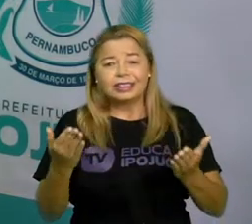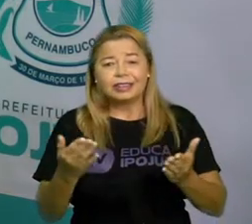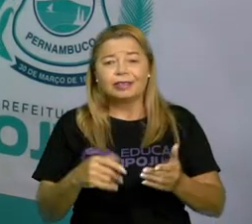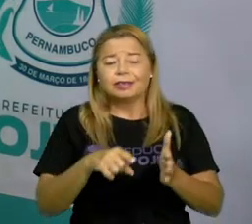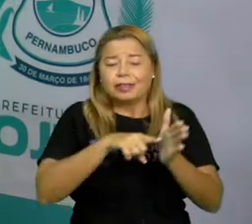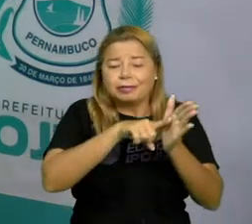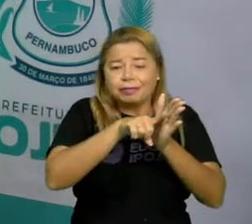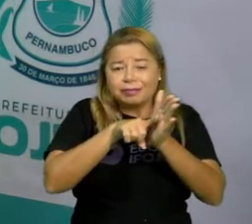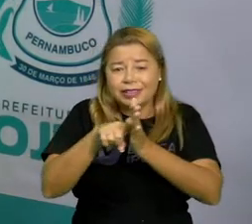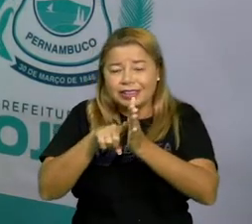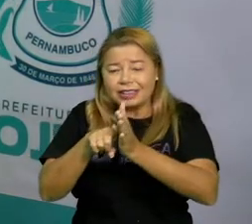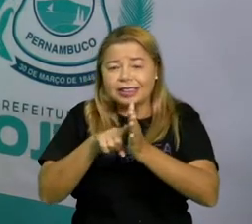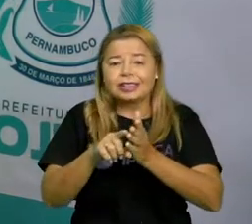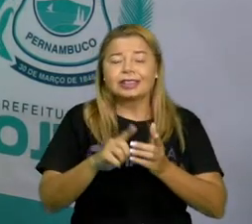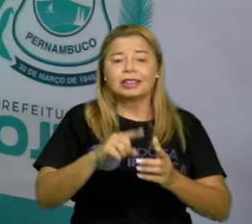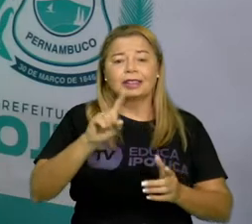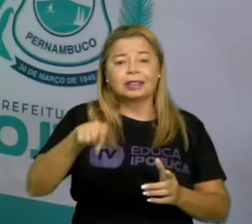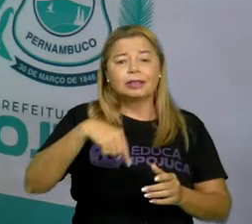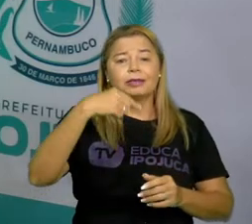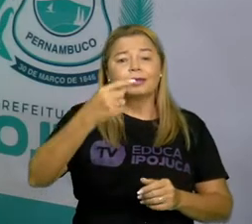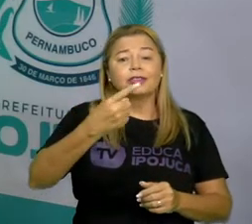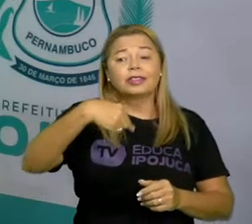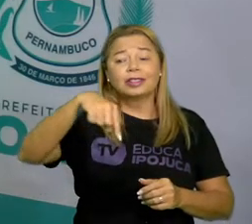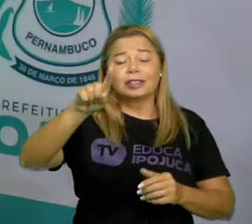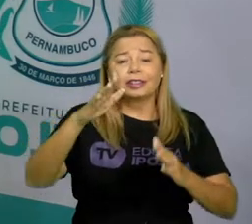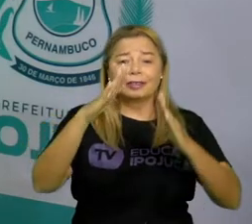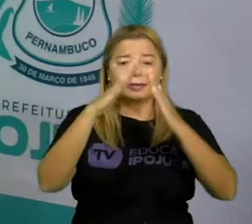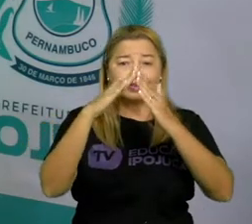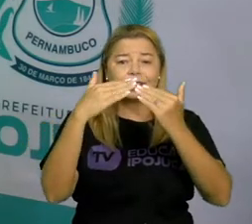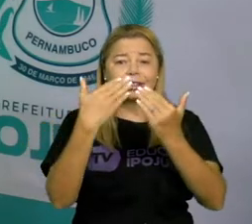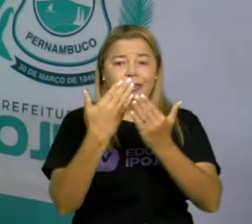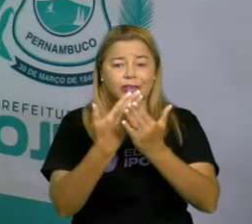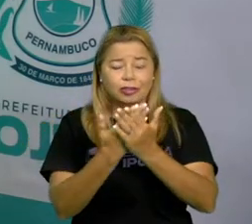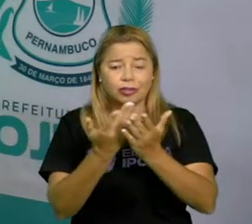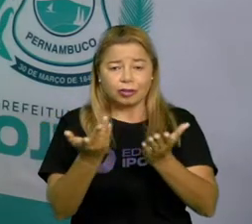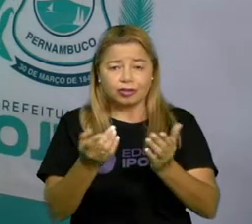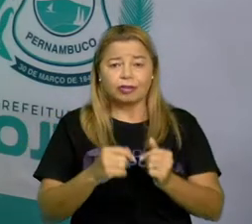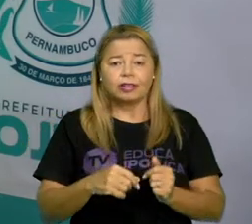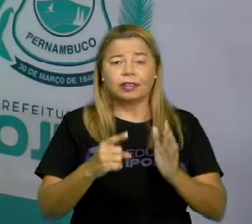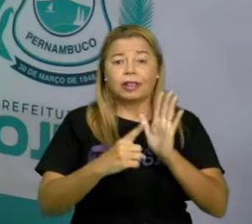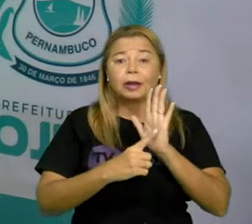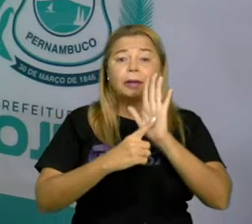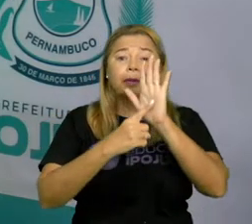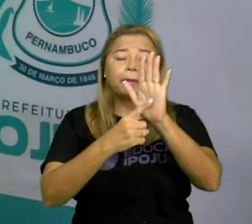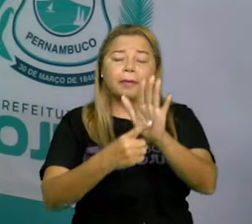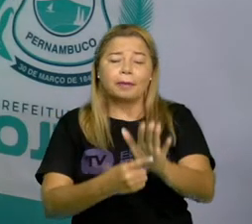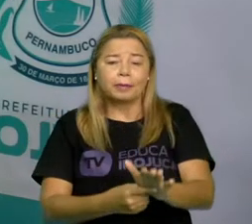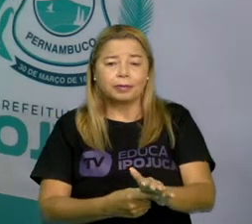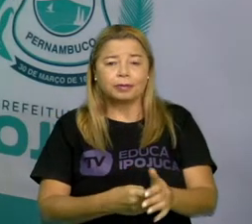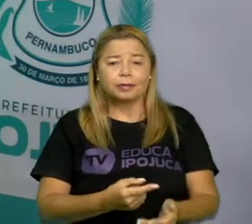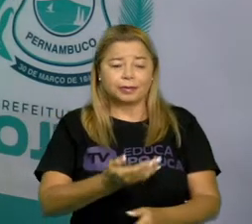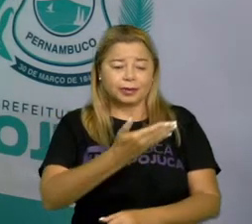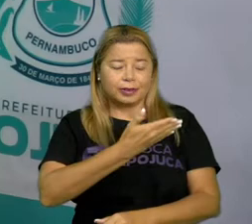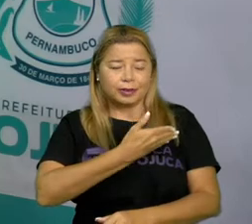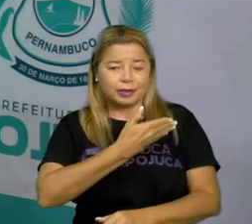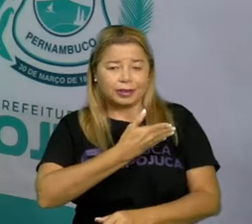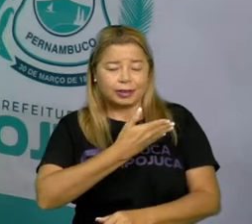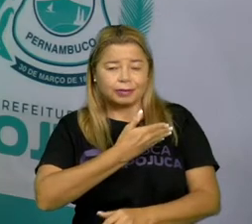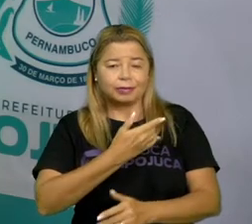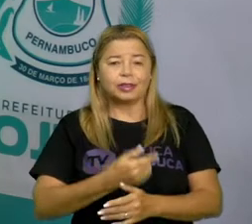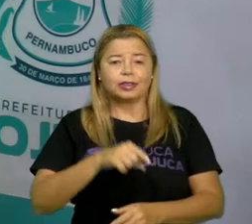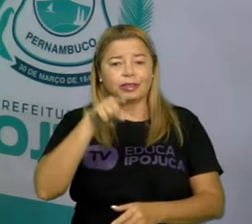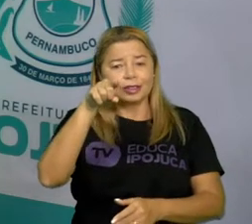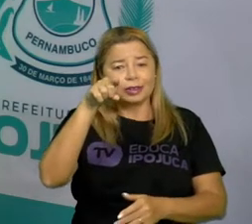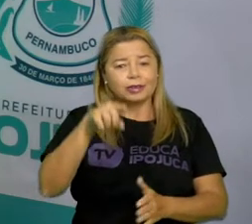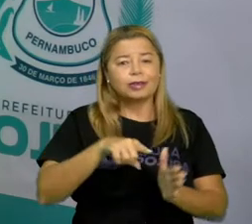mamãe, leva para a escola e conversa com a professora. Exponha para os teus coleguinhas essa pesquisa